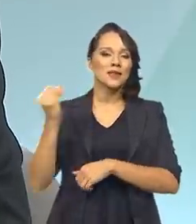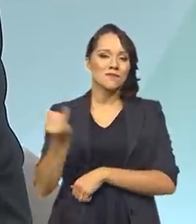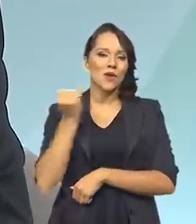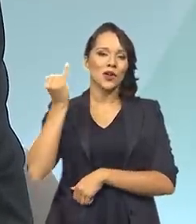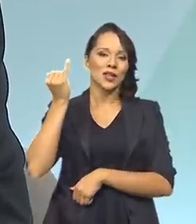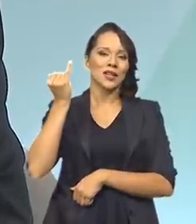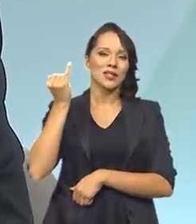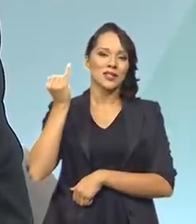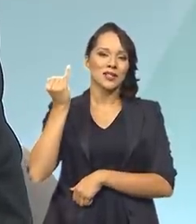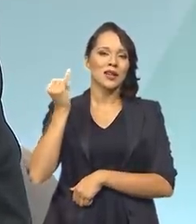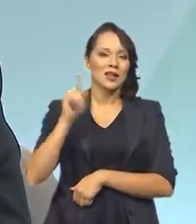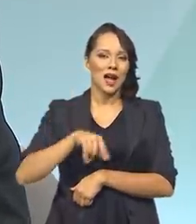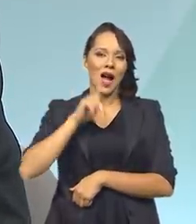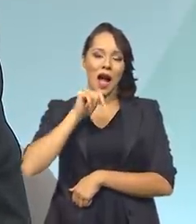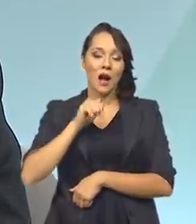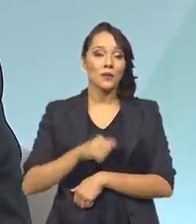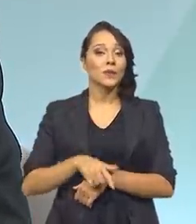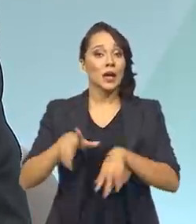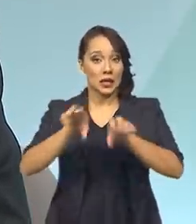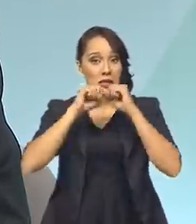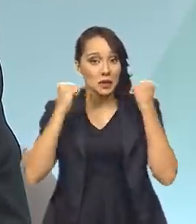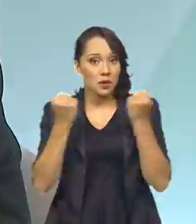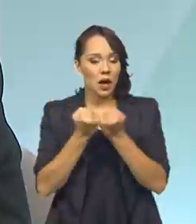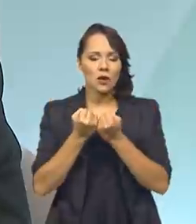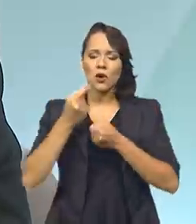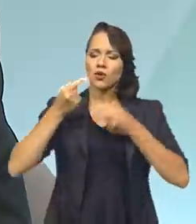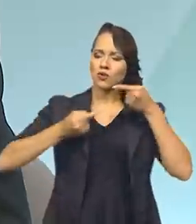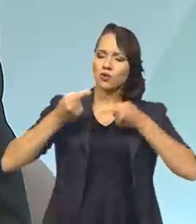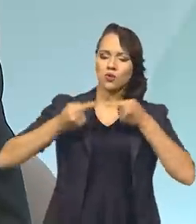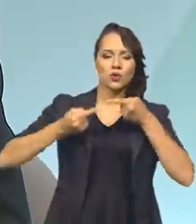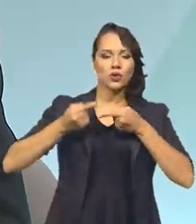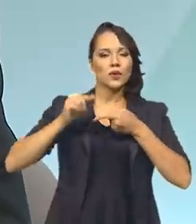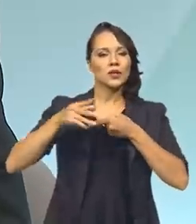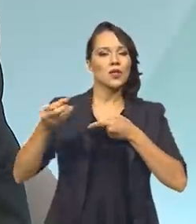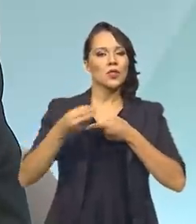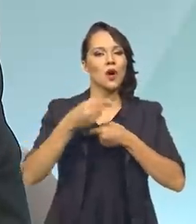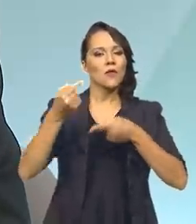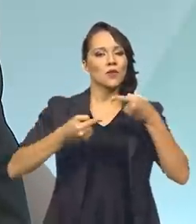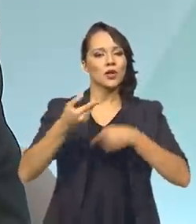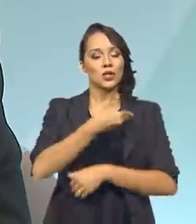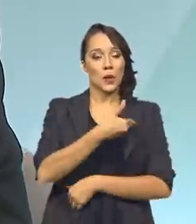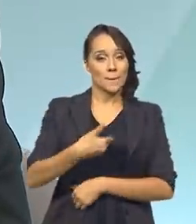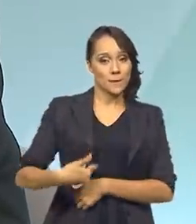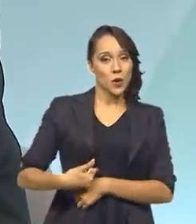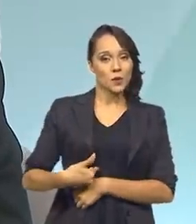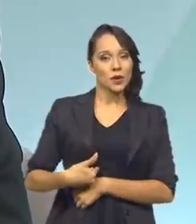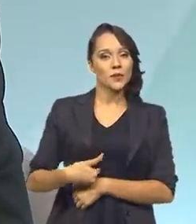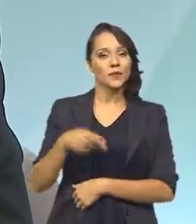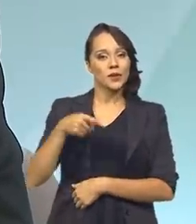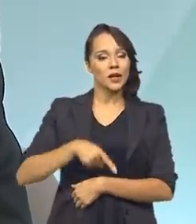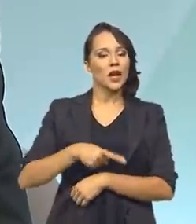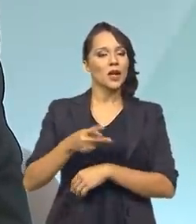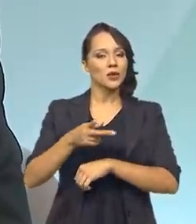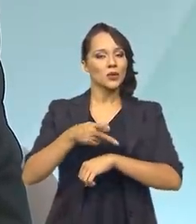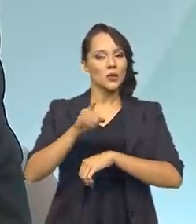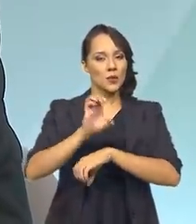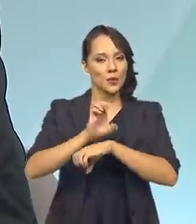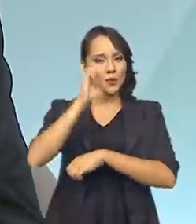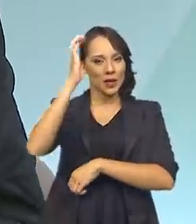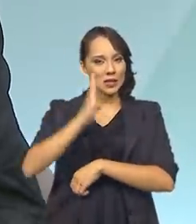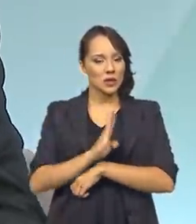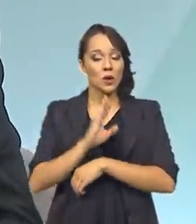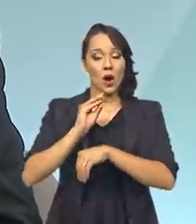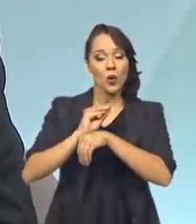valioso. E nesse seminário, nós discutimos essa nova política pública, que é uma política do Estado brasileiro em relação